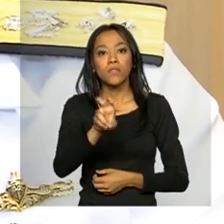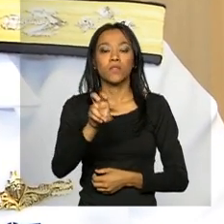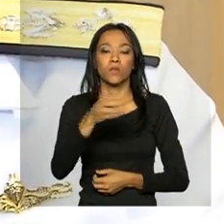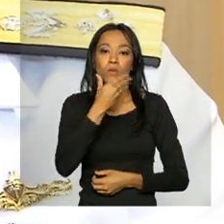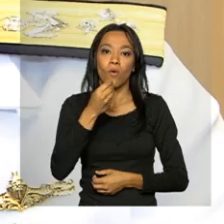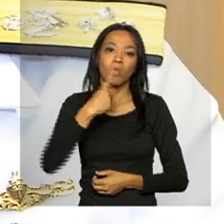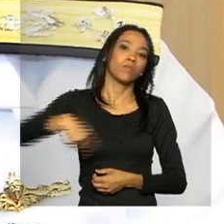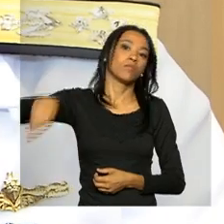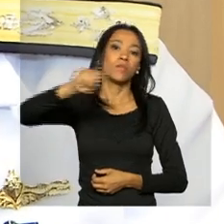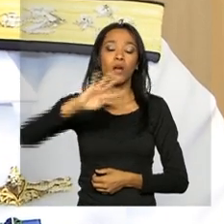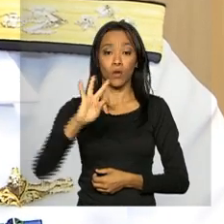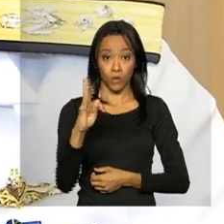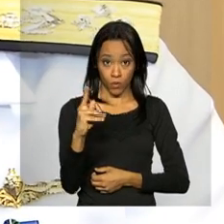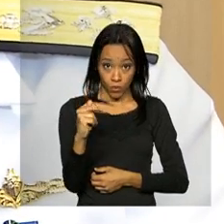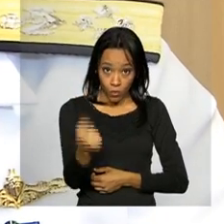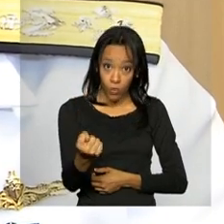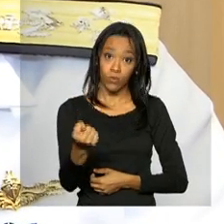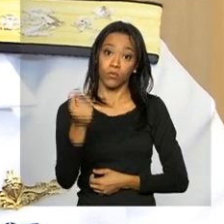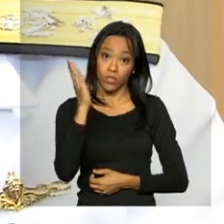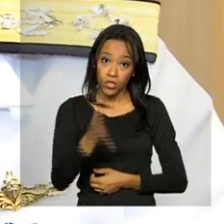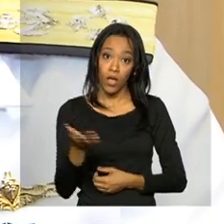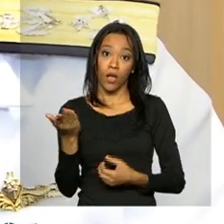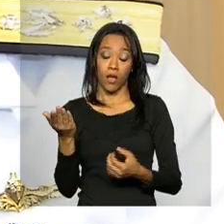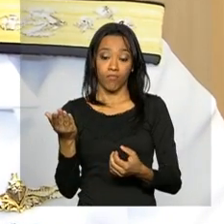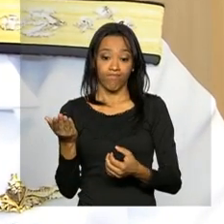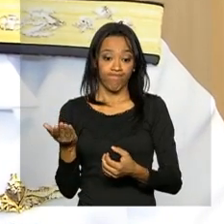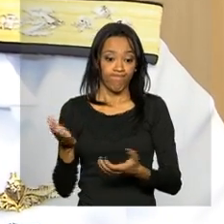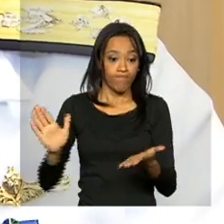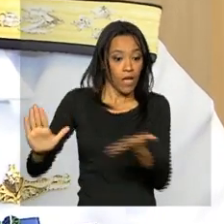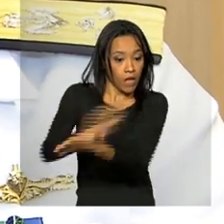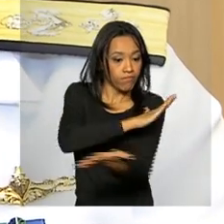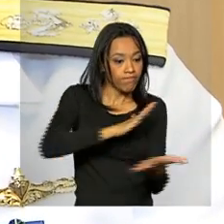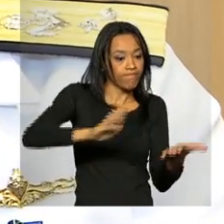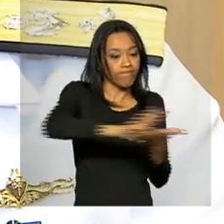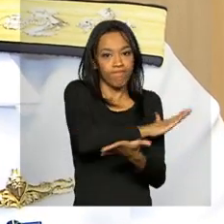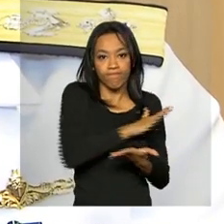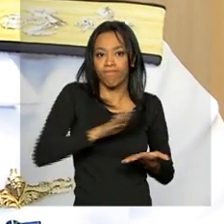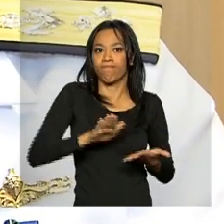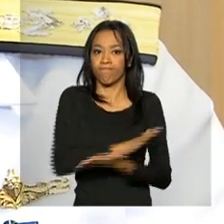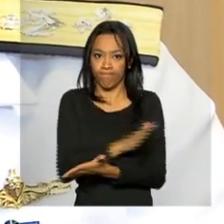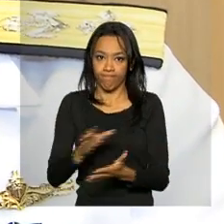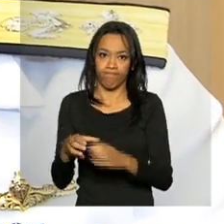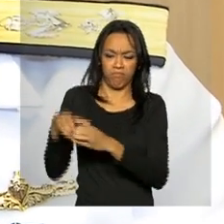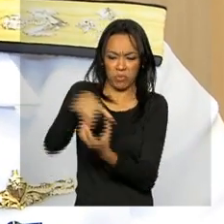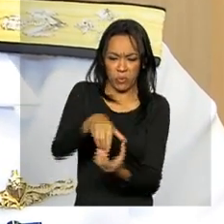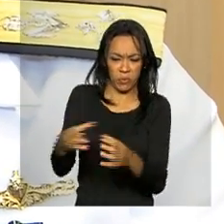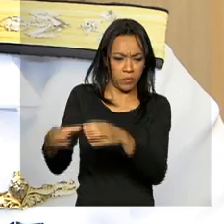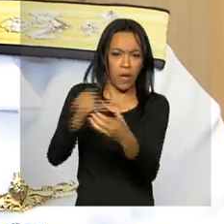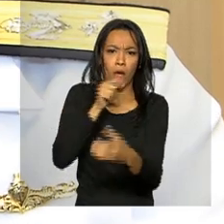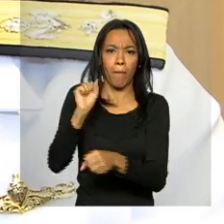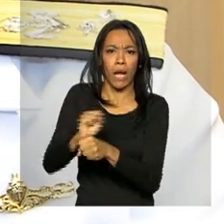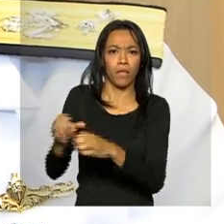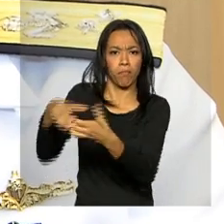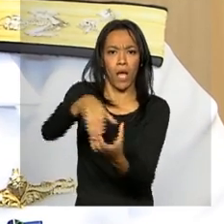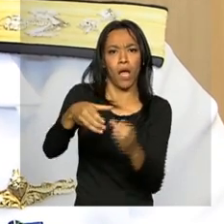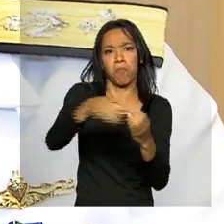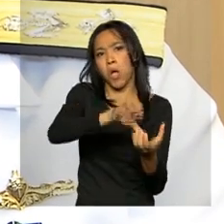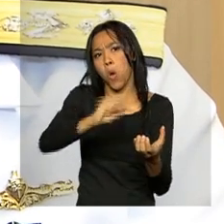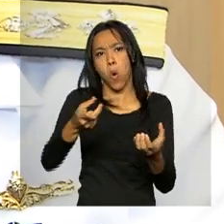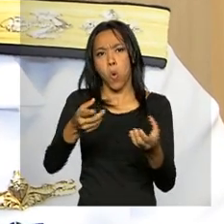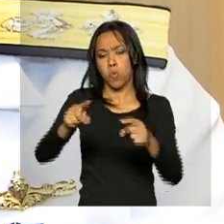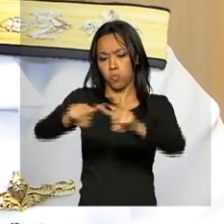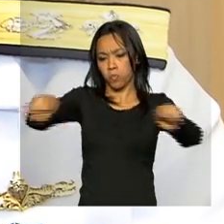efetivamente, todos eles combatendo focos de mosquito, ou nas residências, ou em terrenos baldios,